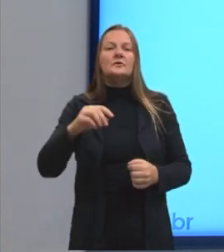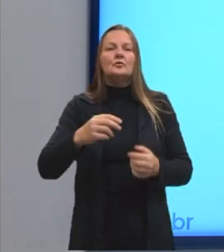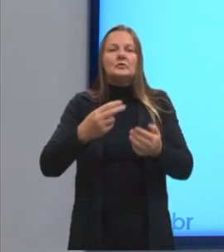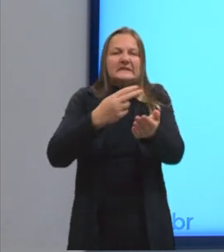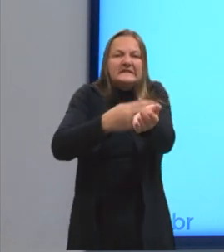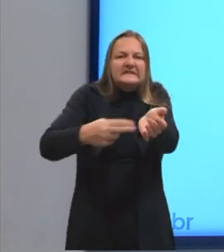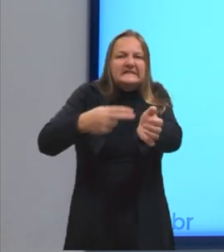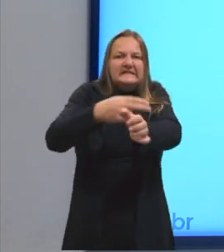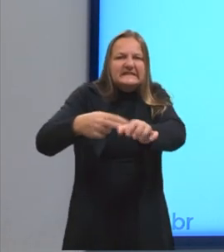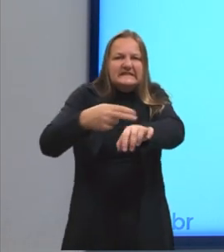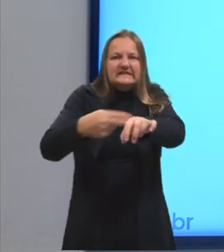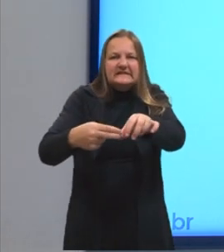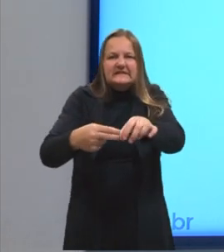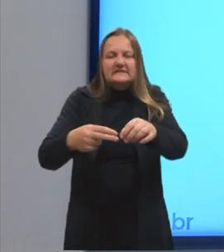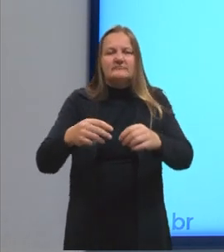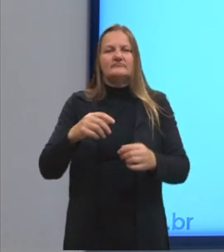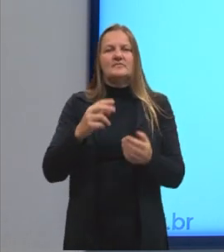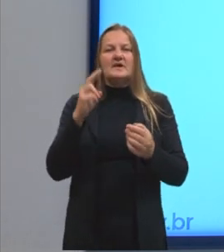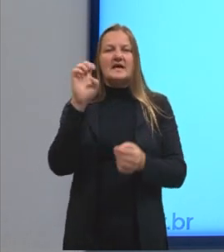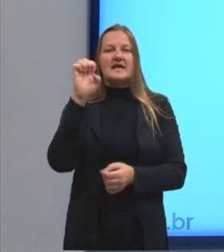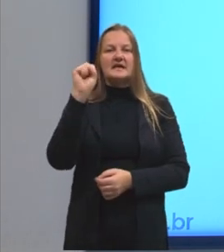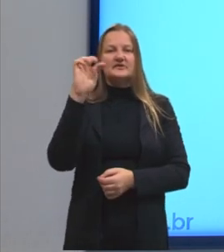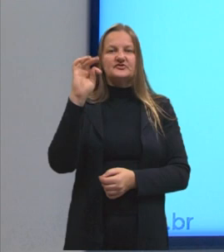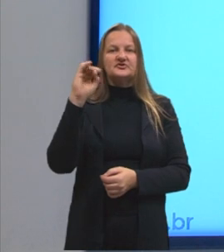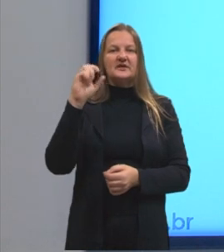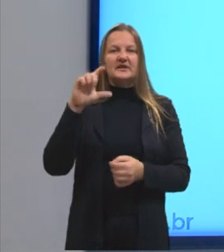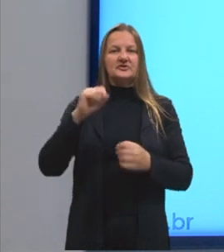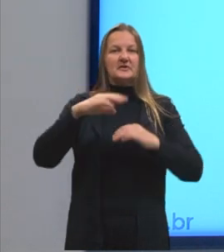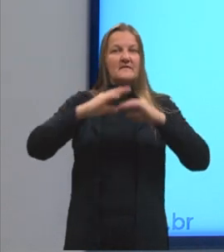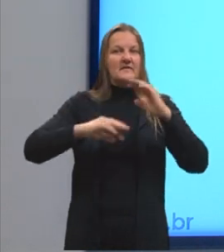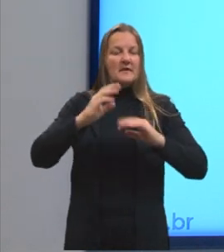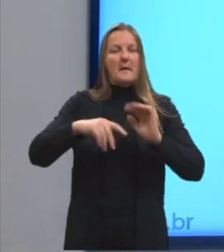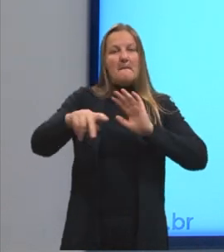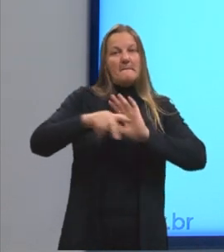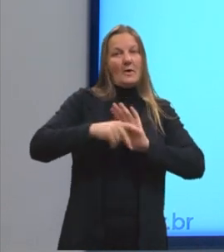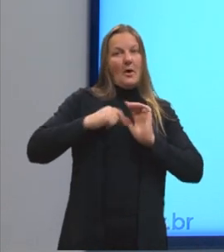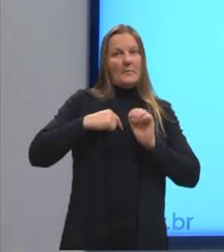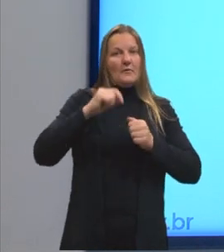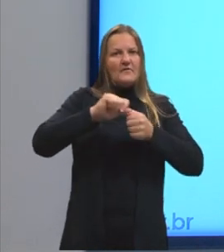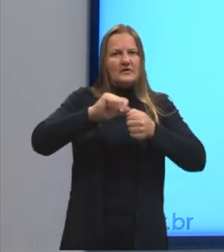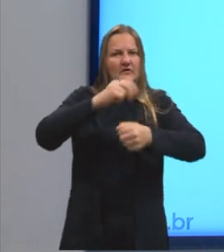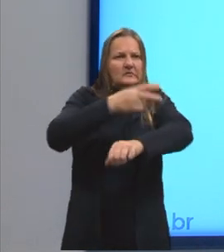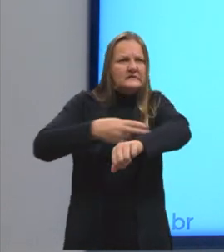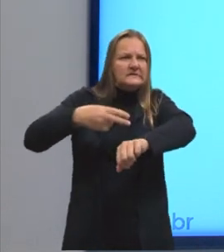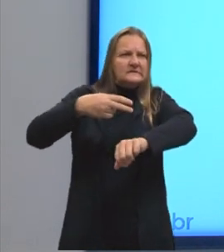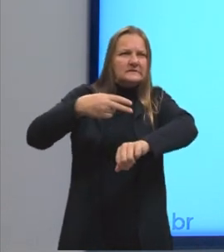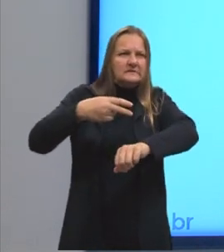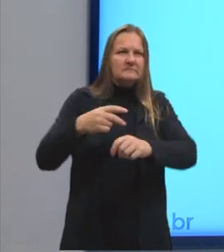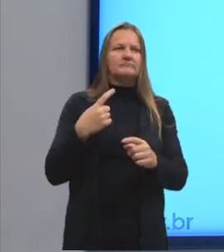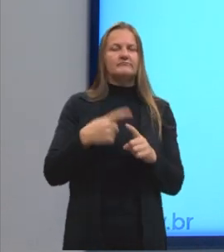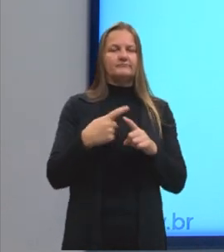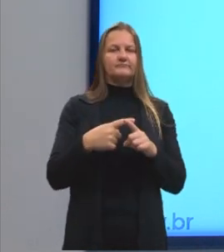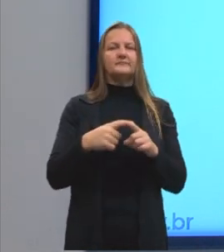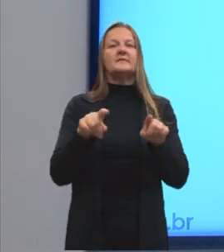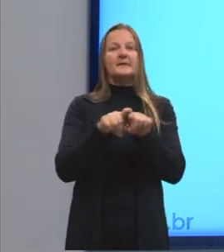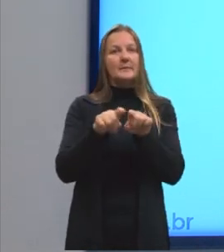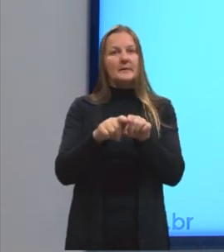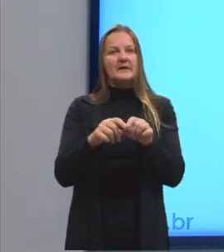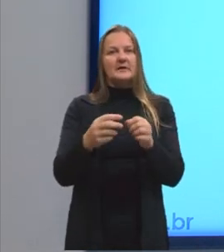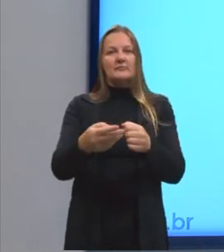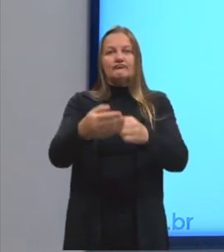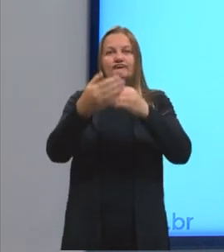Ele faz a ação de se machucar, porque foi ele que provocou o machucado. E, ao mesmo tempo, ele